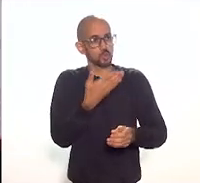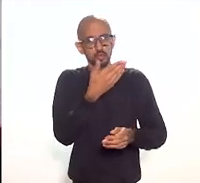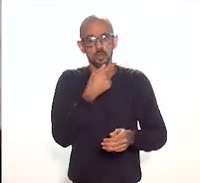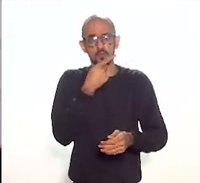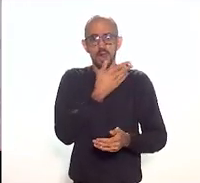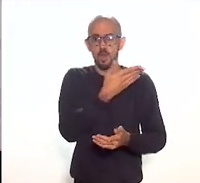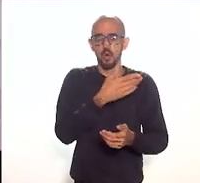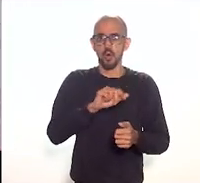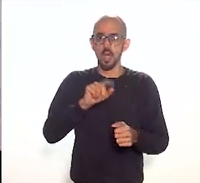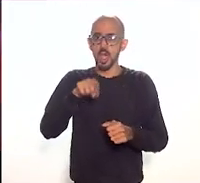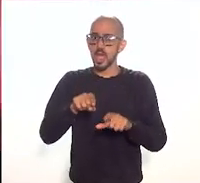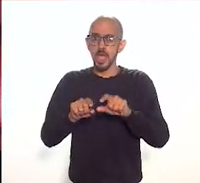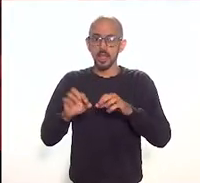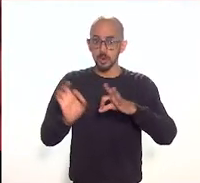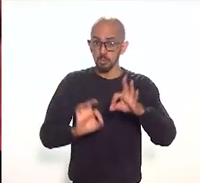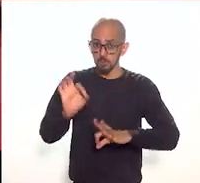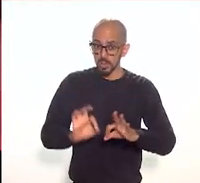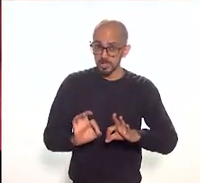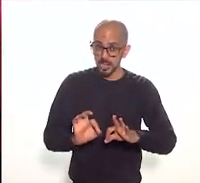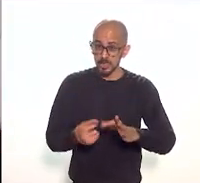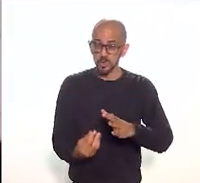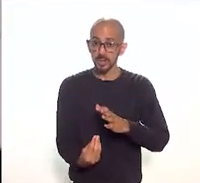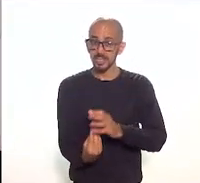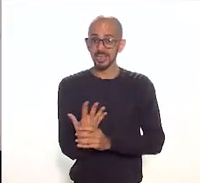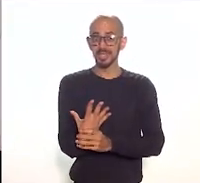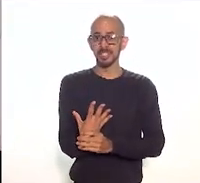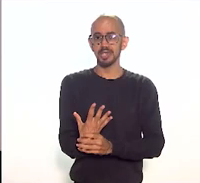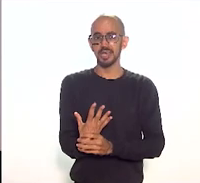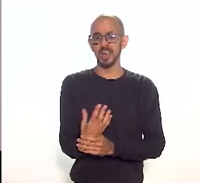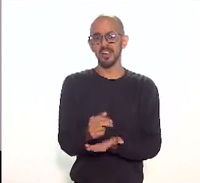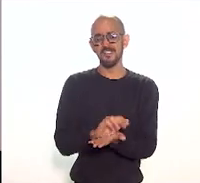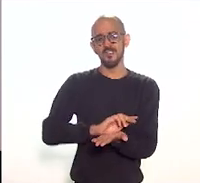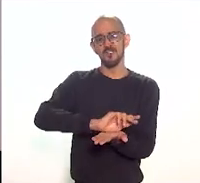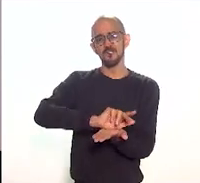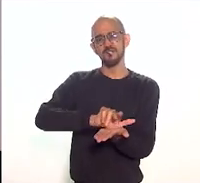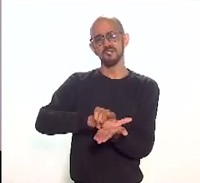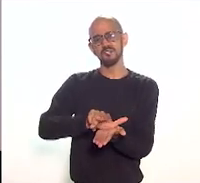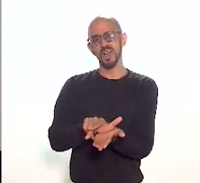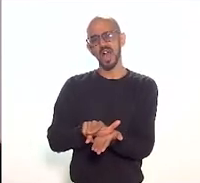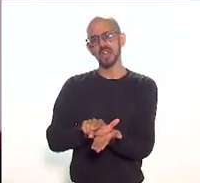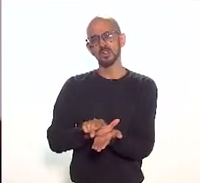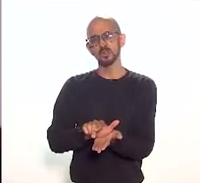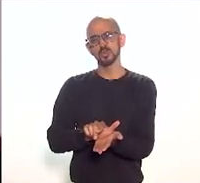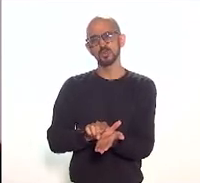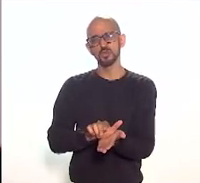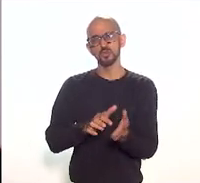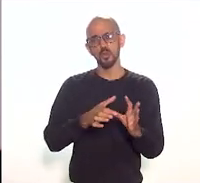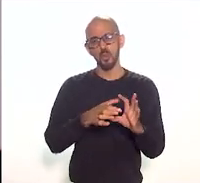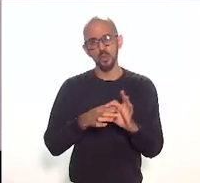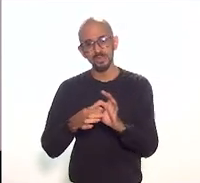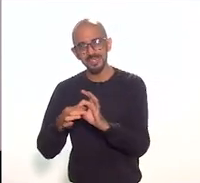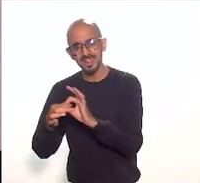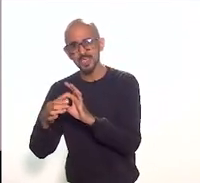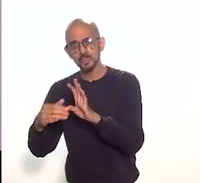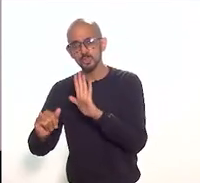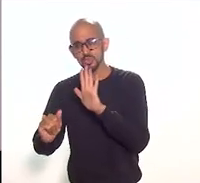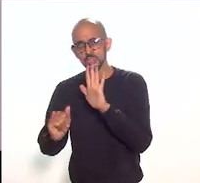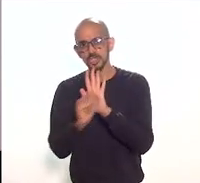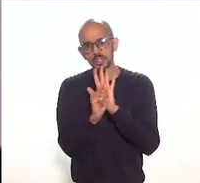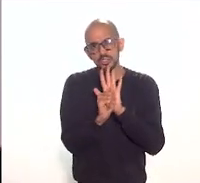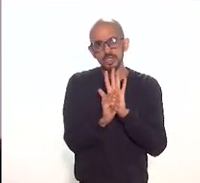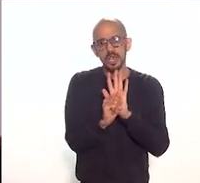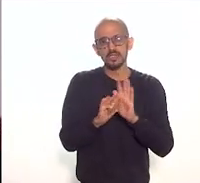projeto tem a possibilidade de dar viabilidade a múltiplos recortes a múltiplas identidades e a